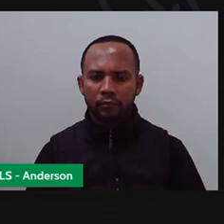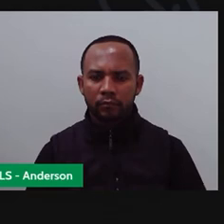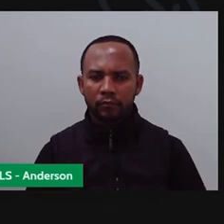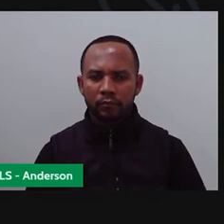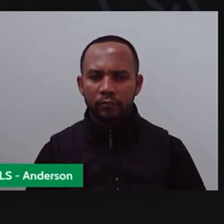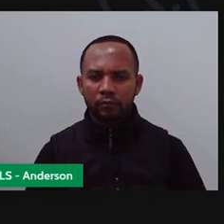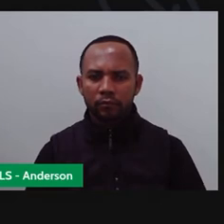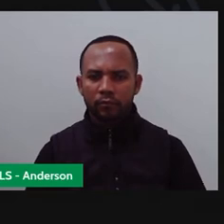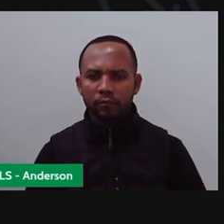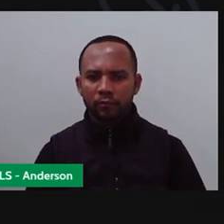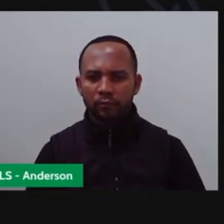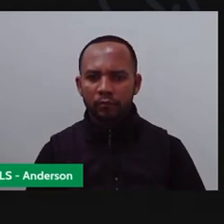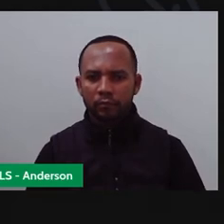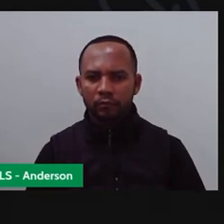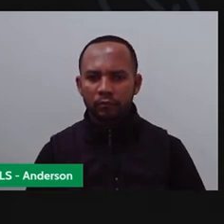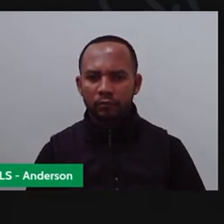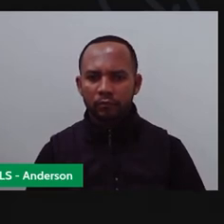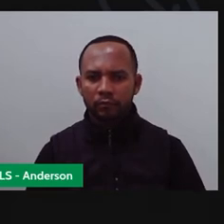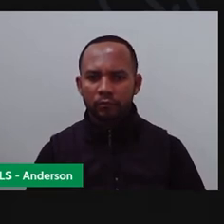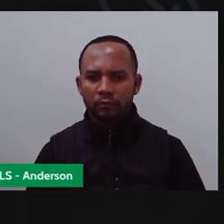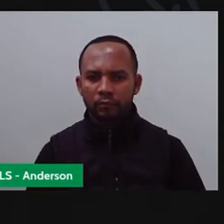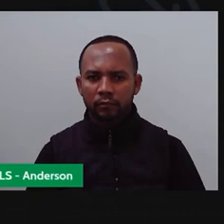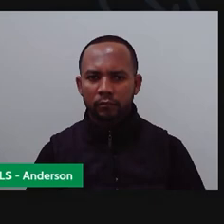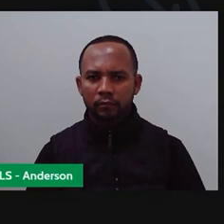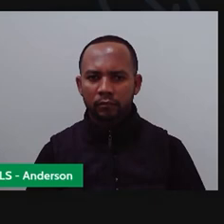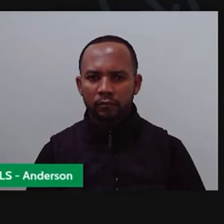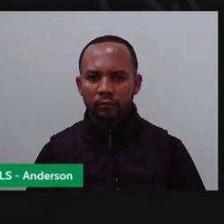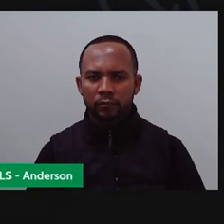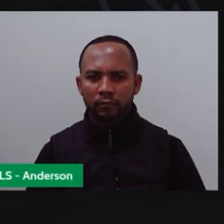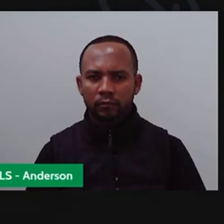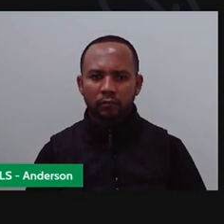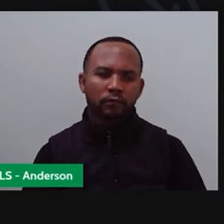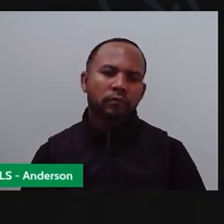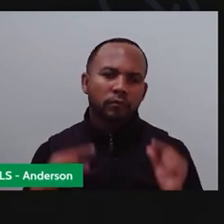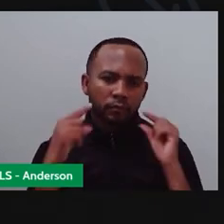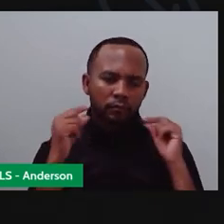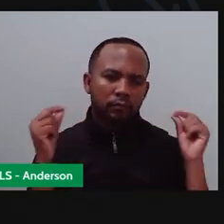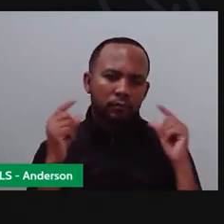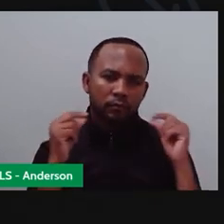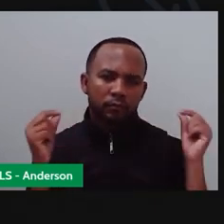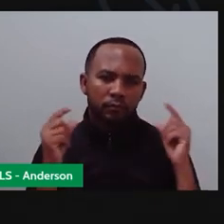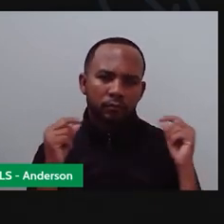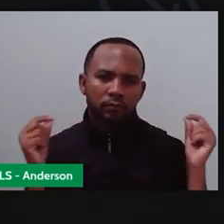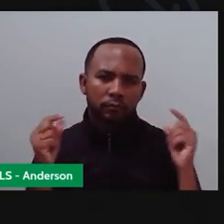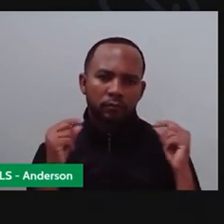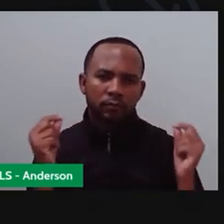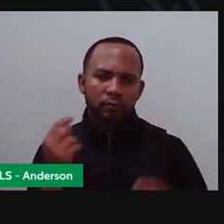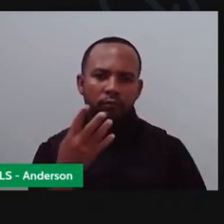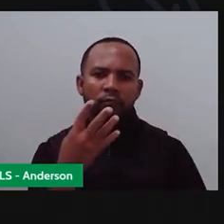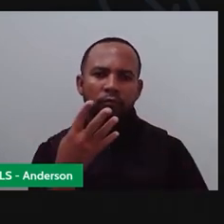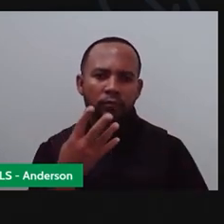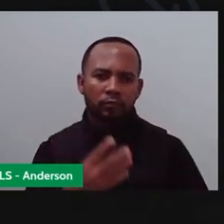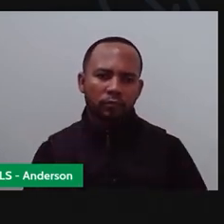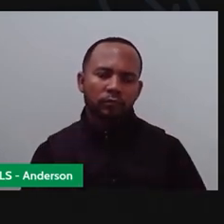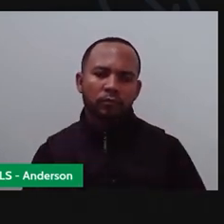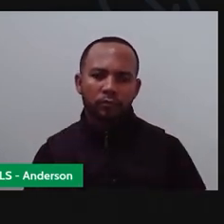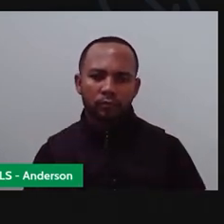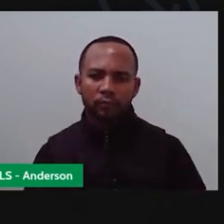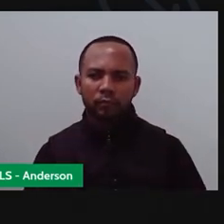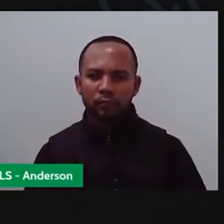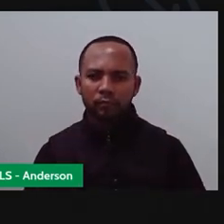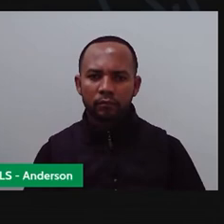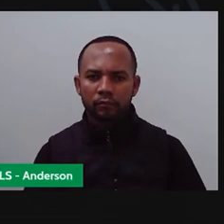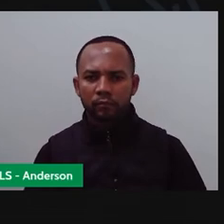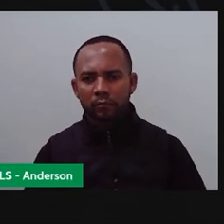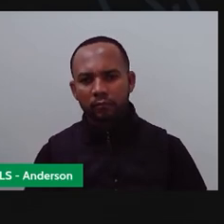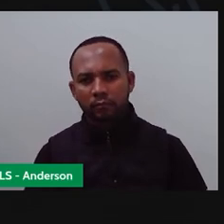Então, eu já sei que cachorro tem quantos? Ó. Seis. E gato. Gato são quatro. Então, eu preciso colocar fica adesivo